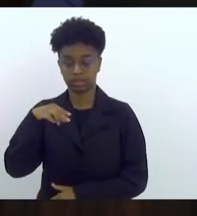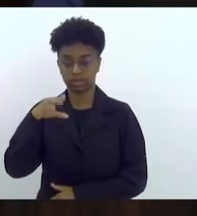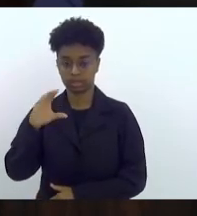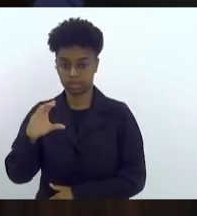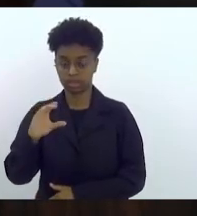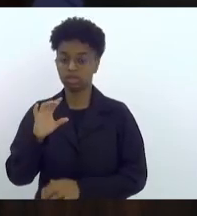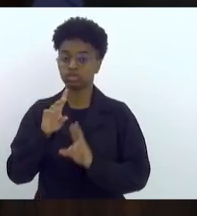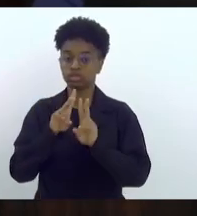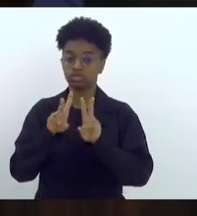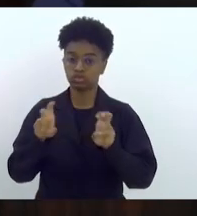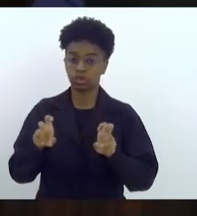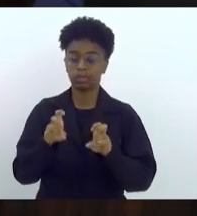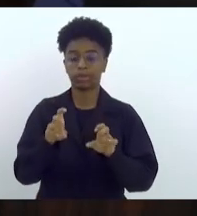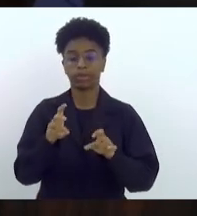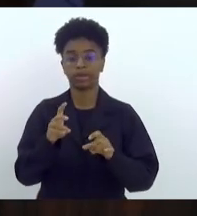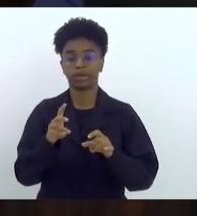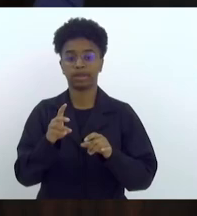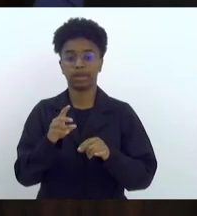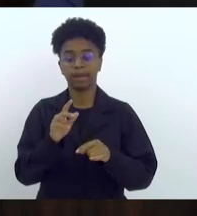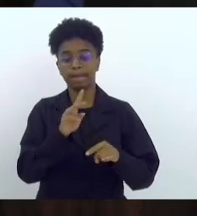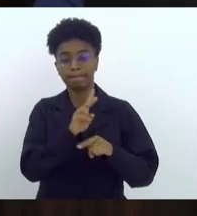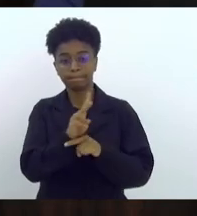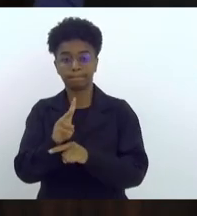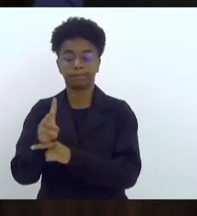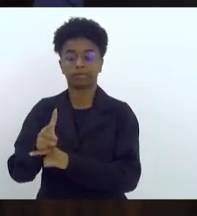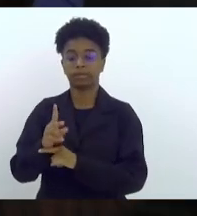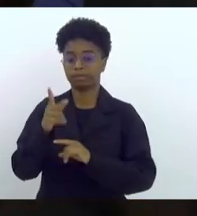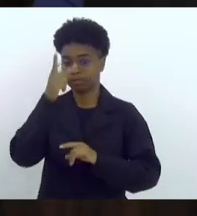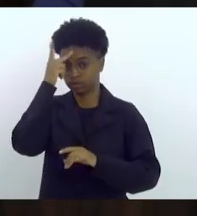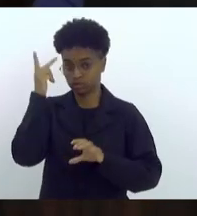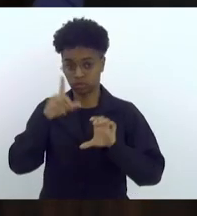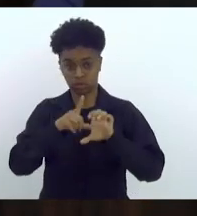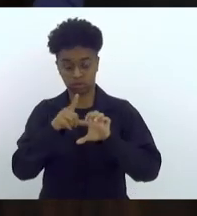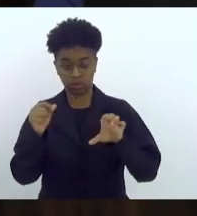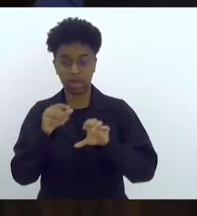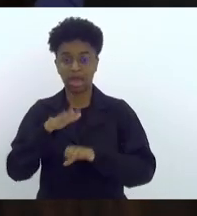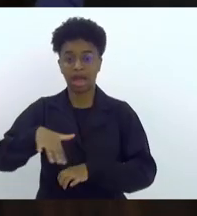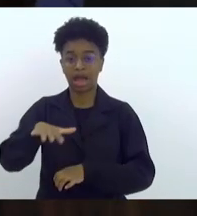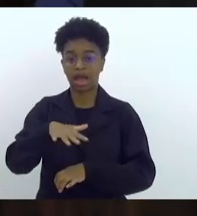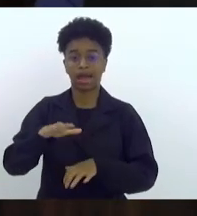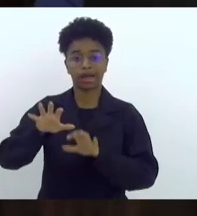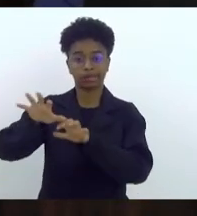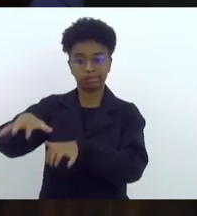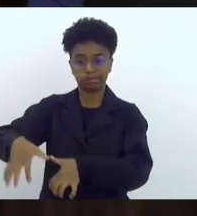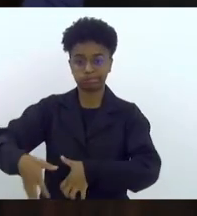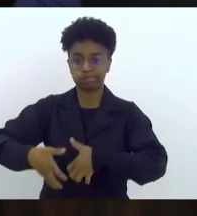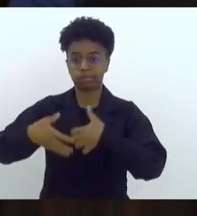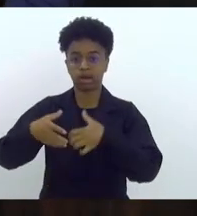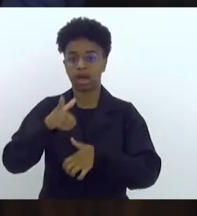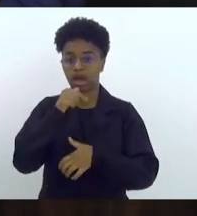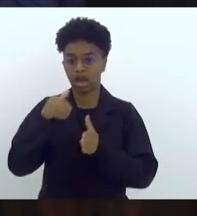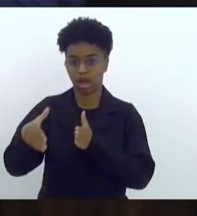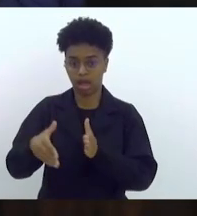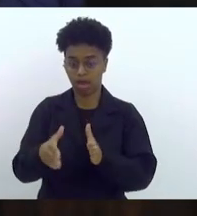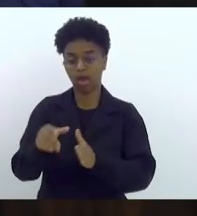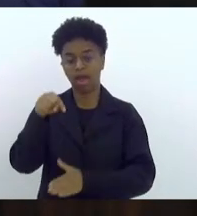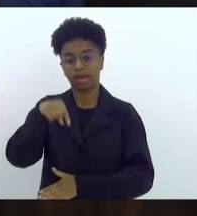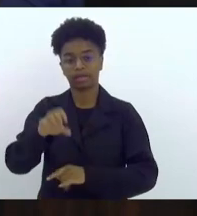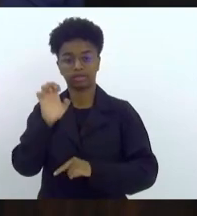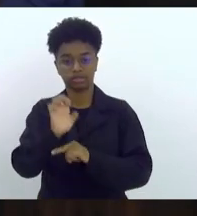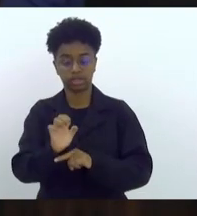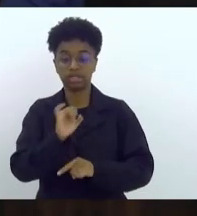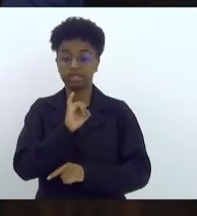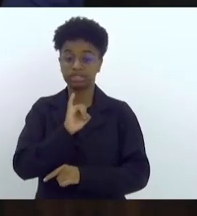indenizatórias devidas pelo empreendedor de atividade de dragagem no Estado que importem na suspensão